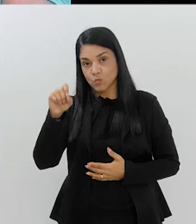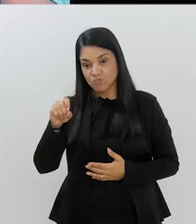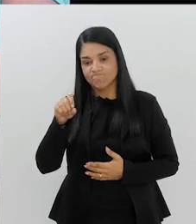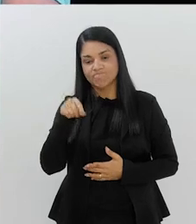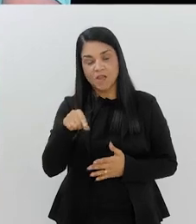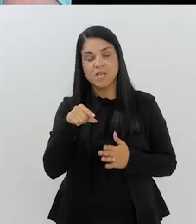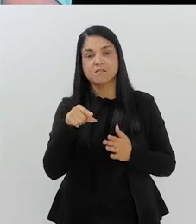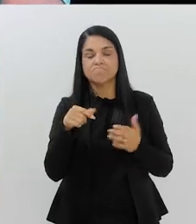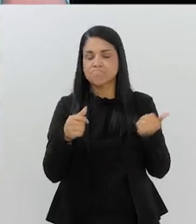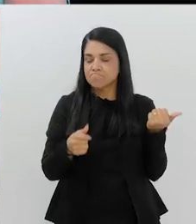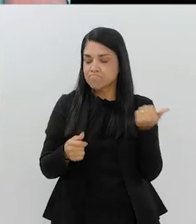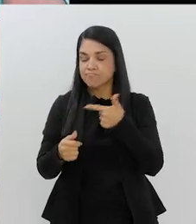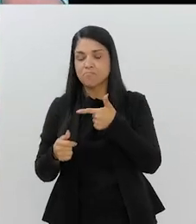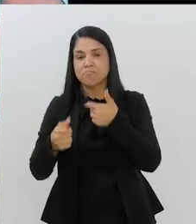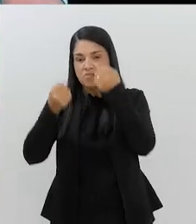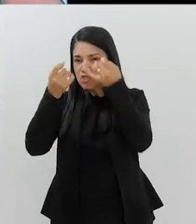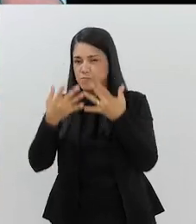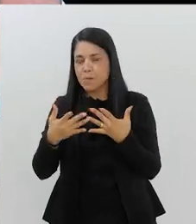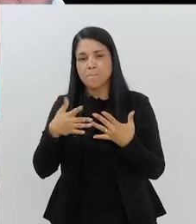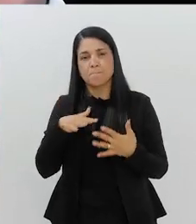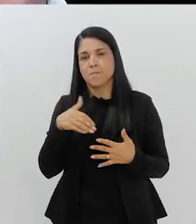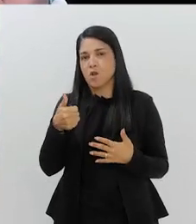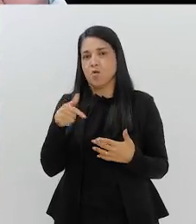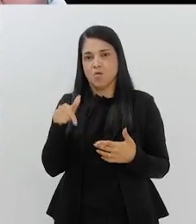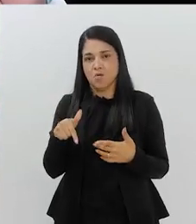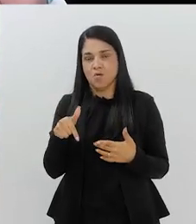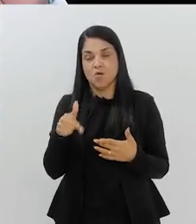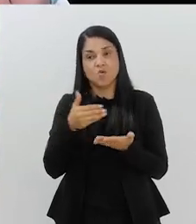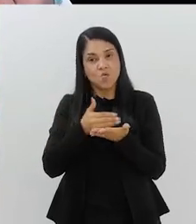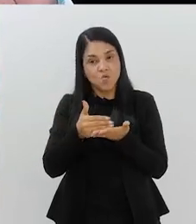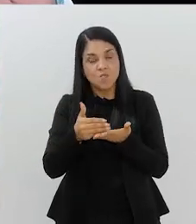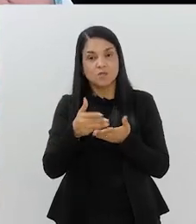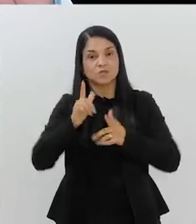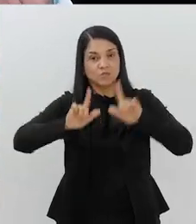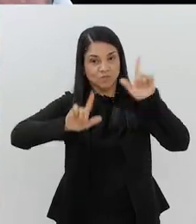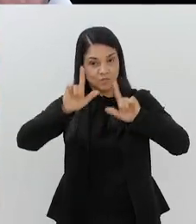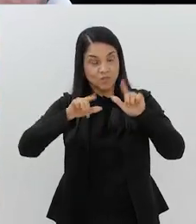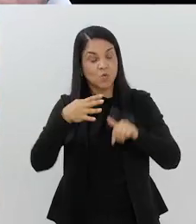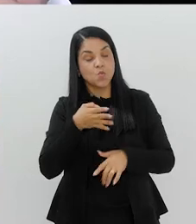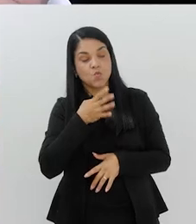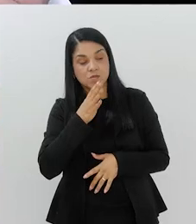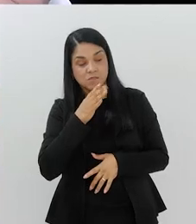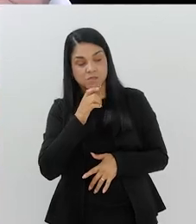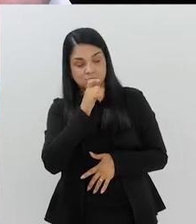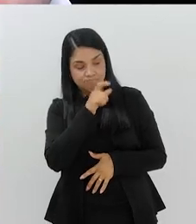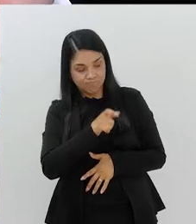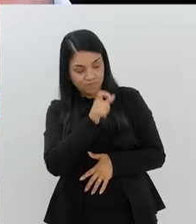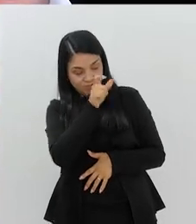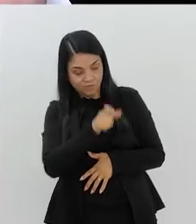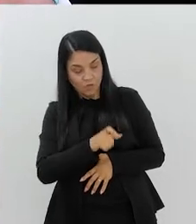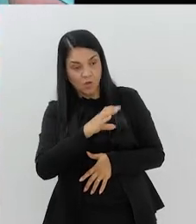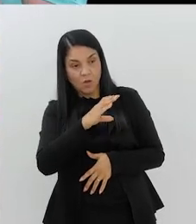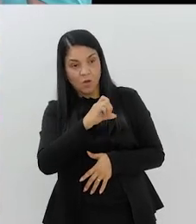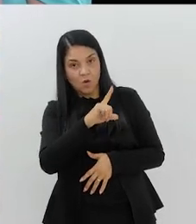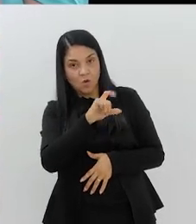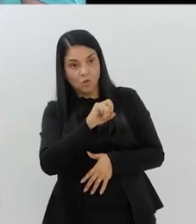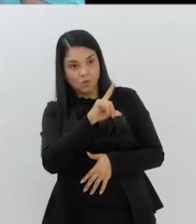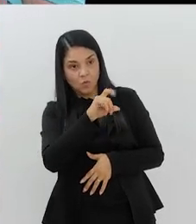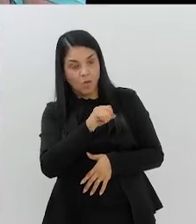falar muito melhor do que eu sobre essa questão. Eu disse aqui, no início do programa, conheci o Clodoaldo